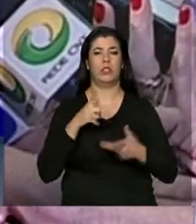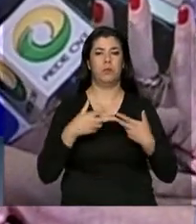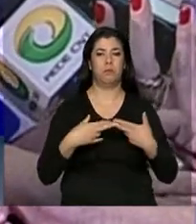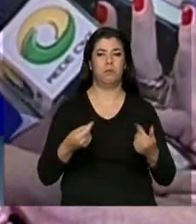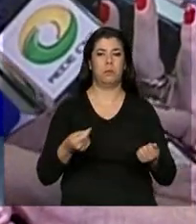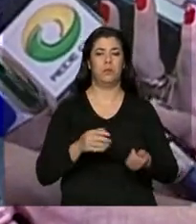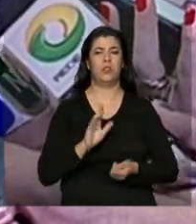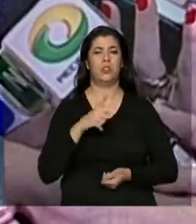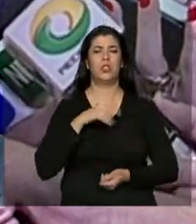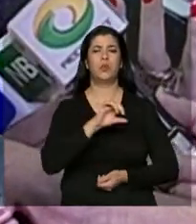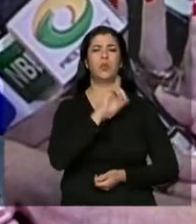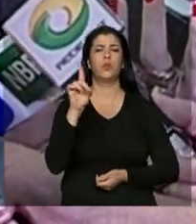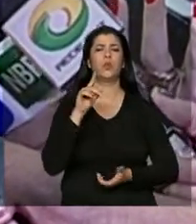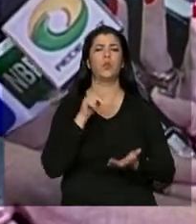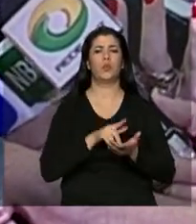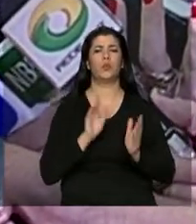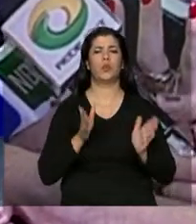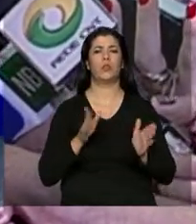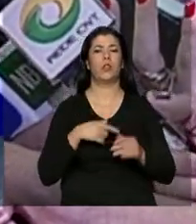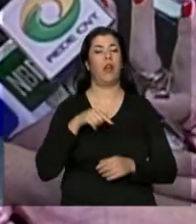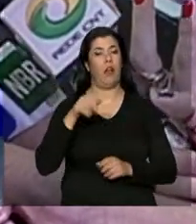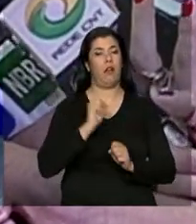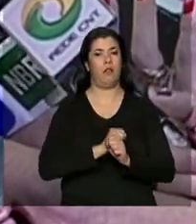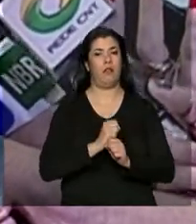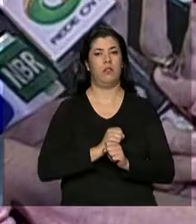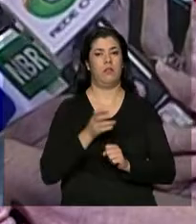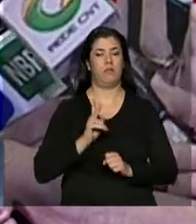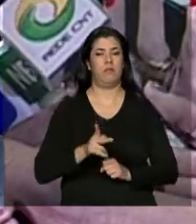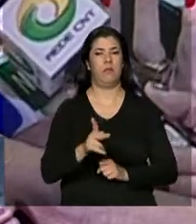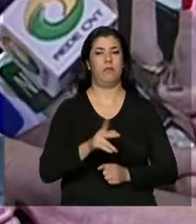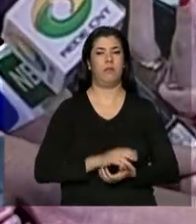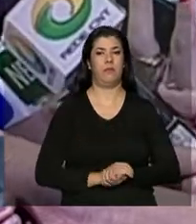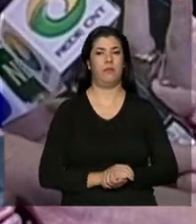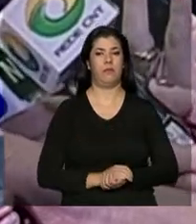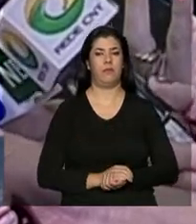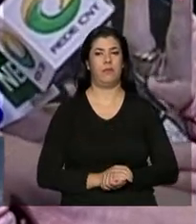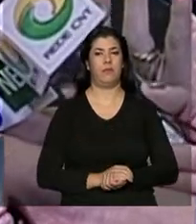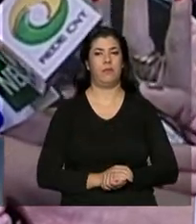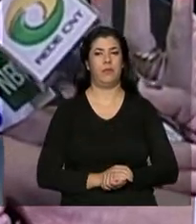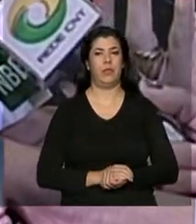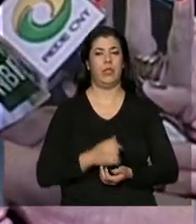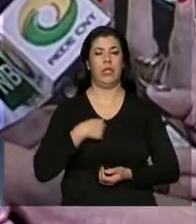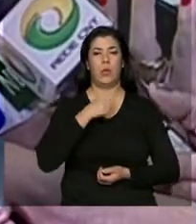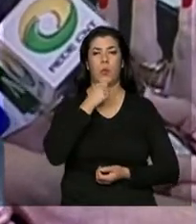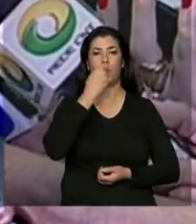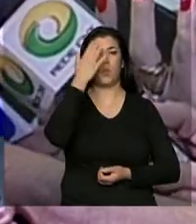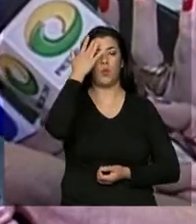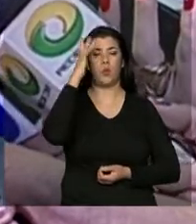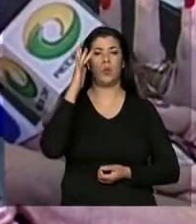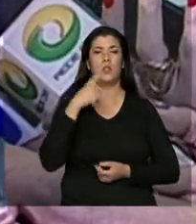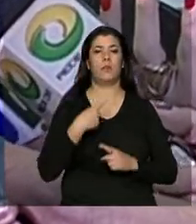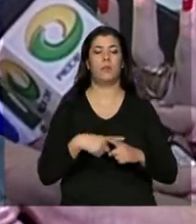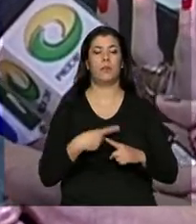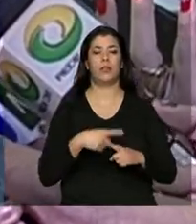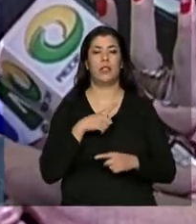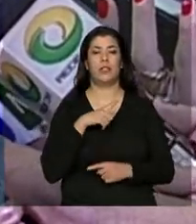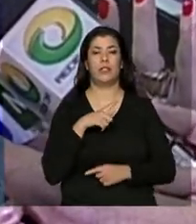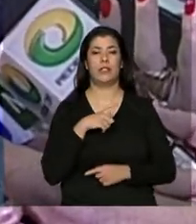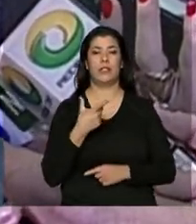Já a data a previsão? Esse ano agora, em seguida. Faz mês? Eu não sei agora de precisar porque tem um